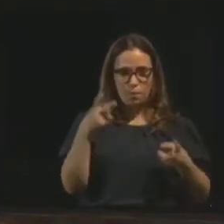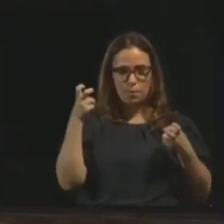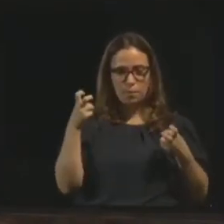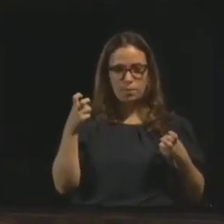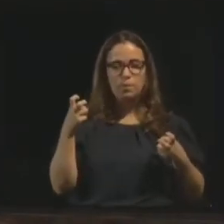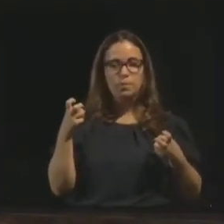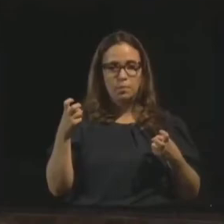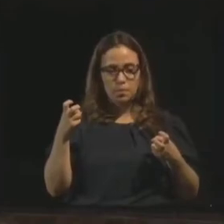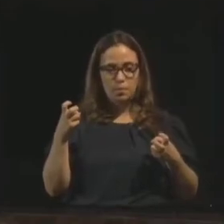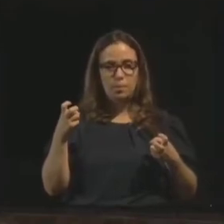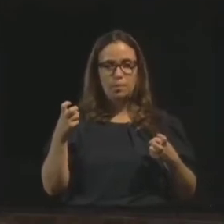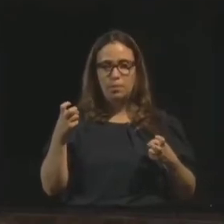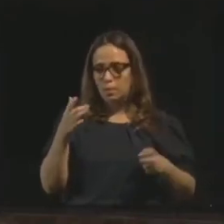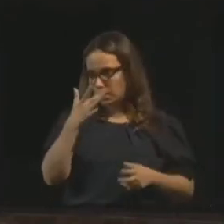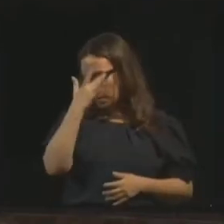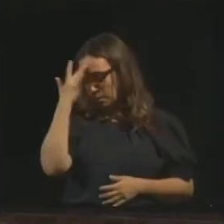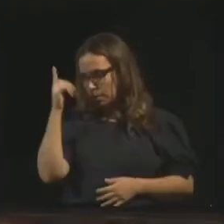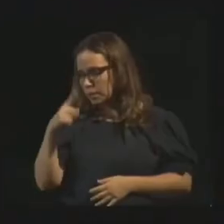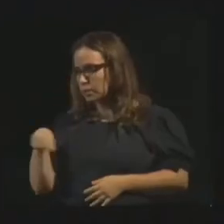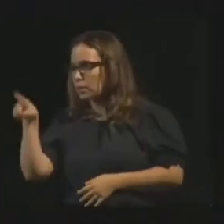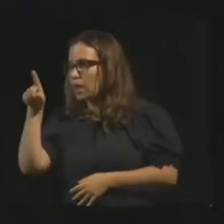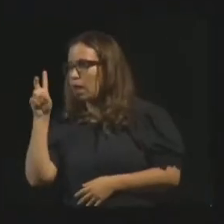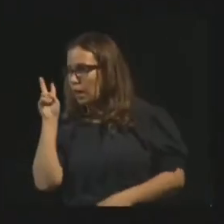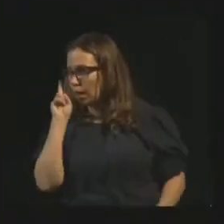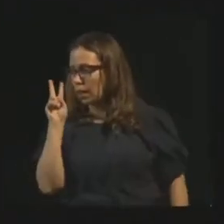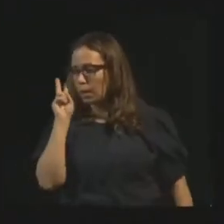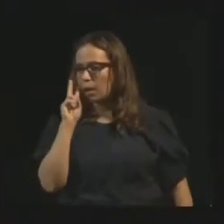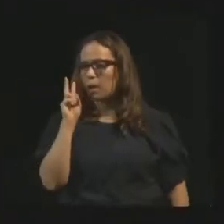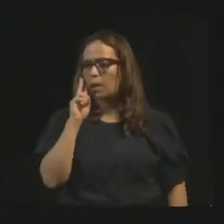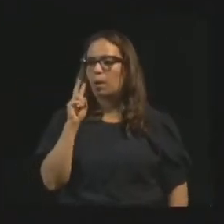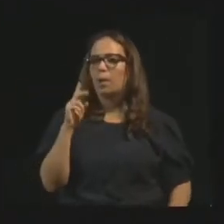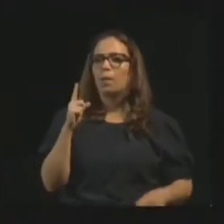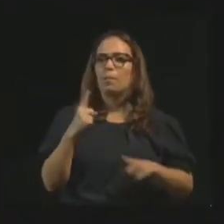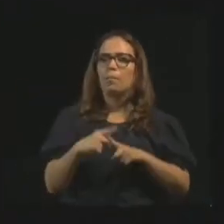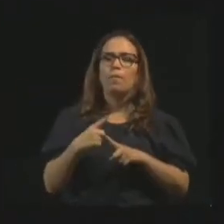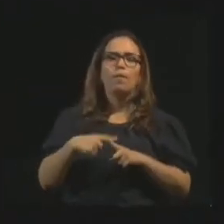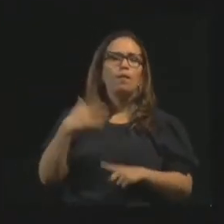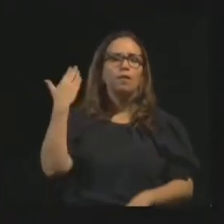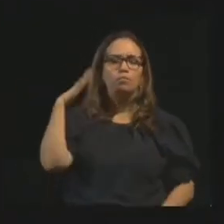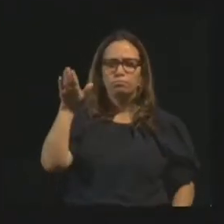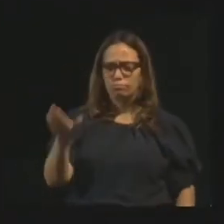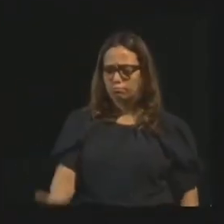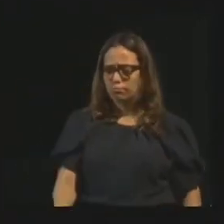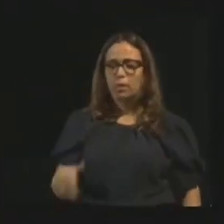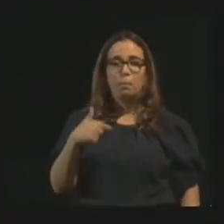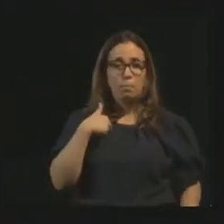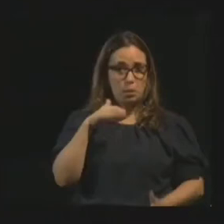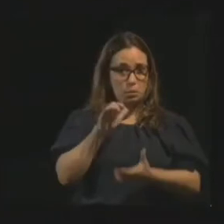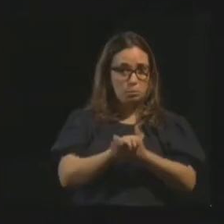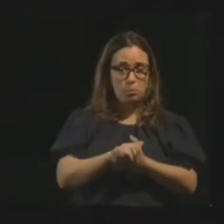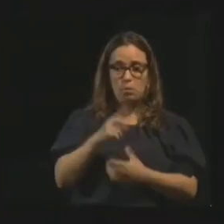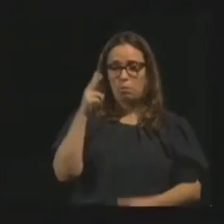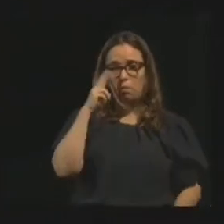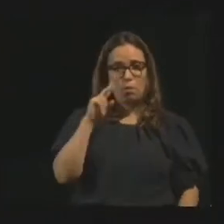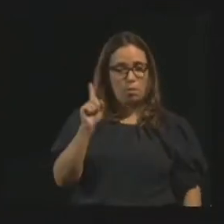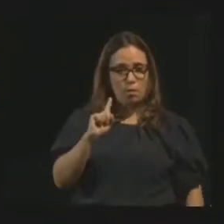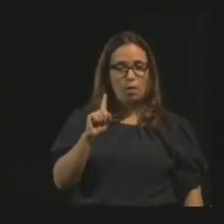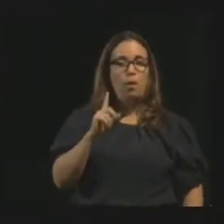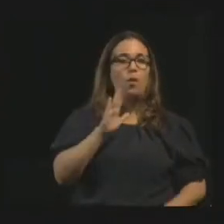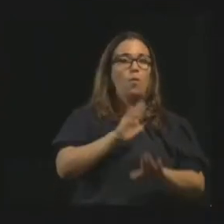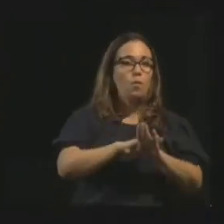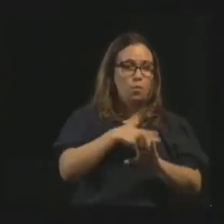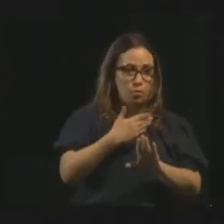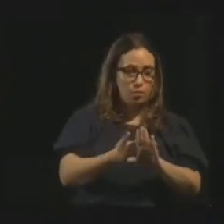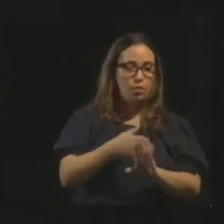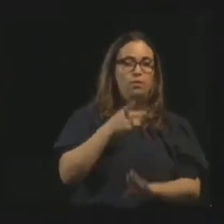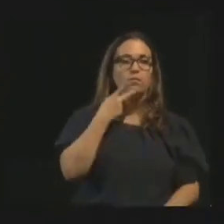Muitas pessoas lembram e, às vezes, não se recordam porque ainda eram muito pequeninos. A minha esposa não recordava. Mas a minha cunhada disse, não,